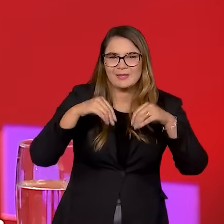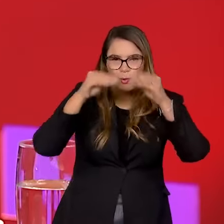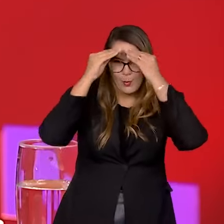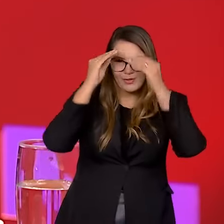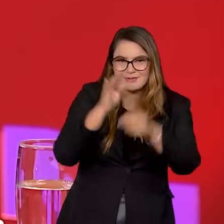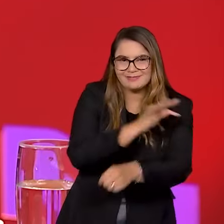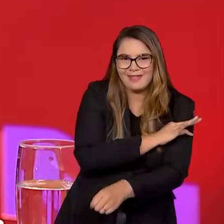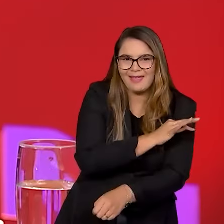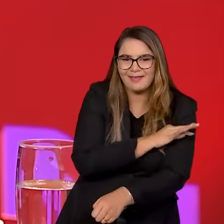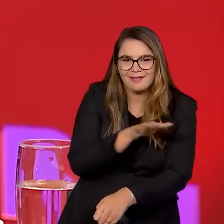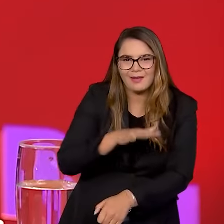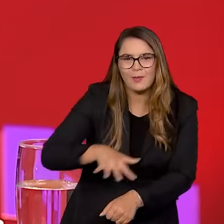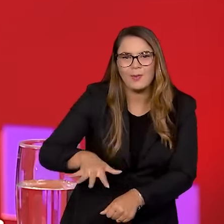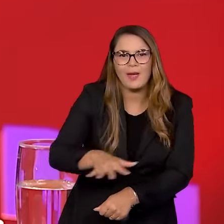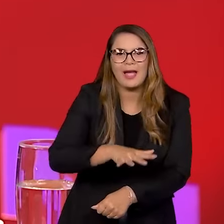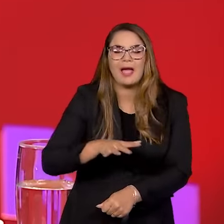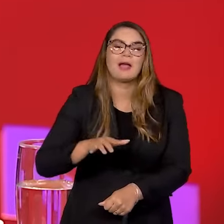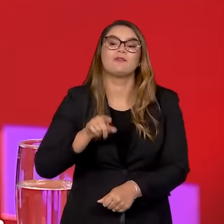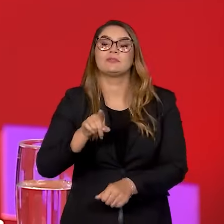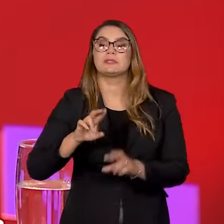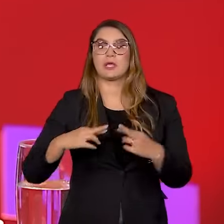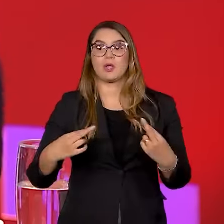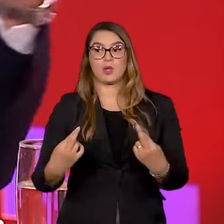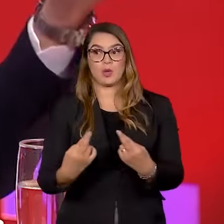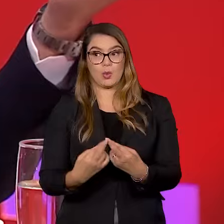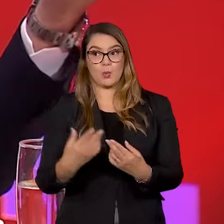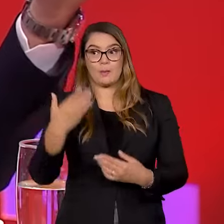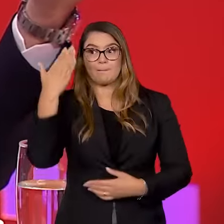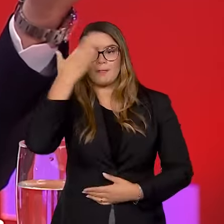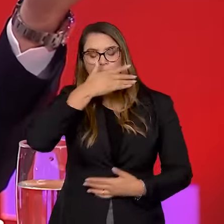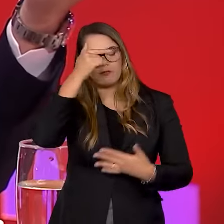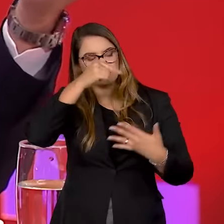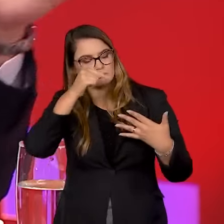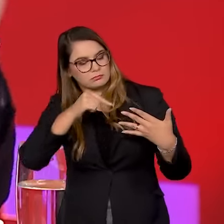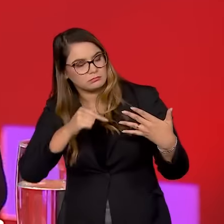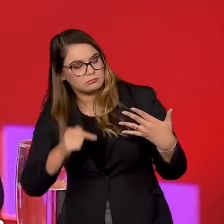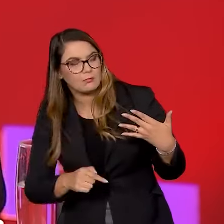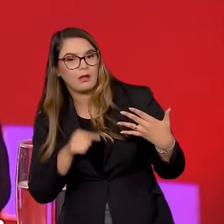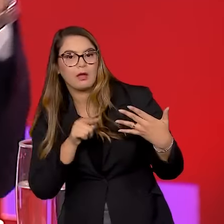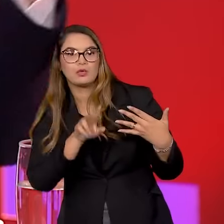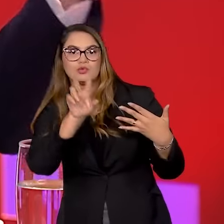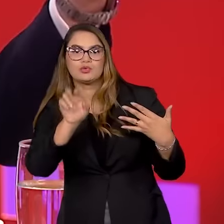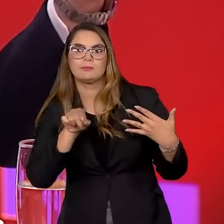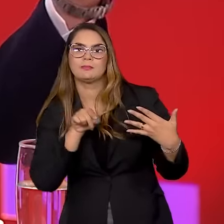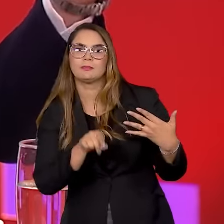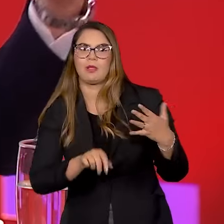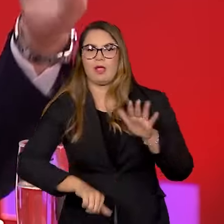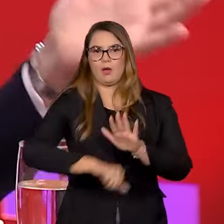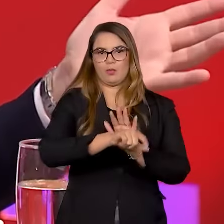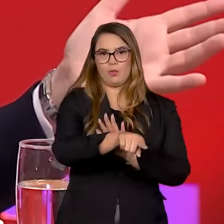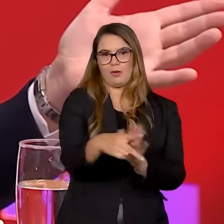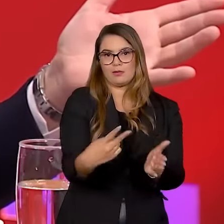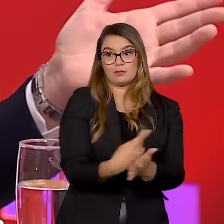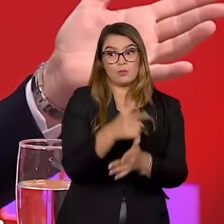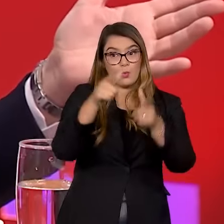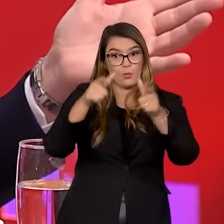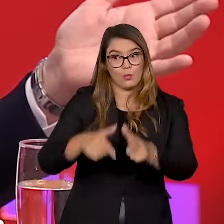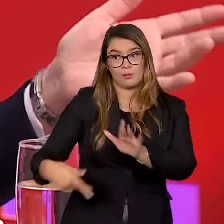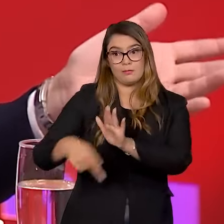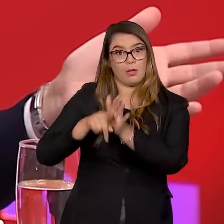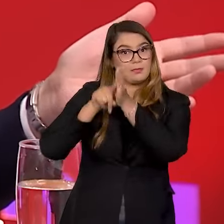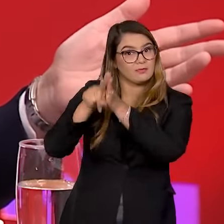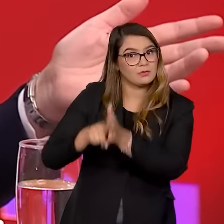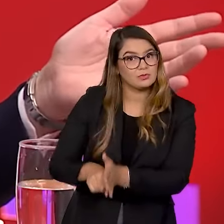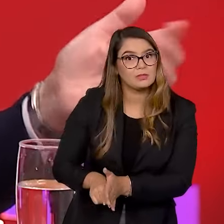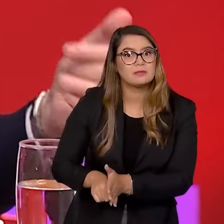estatal. São espaços onde você reúne indícios de autoria e de materialidade sobre um determinado delito. Então, é um espaço de investigação,